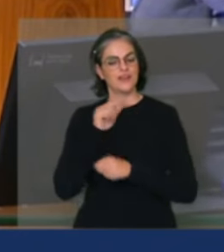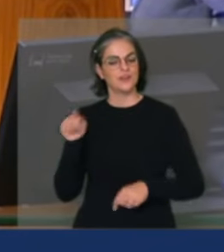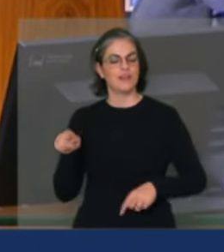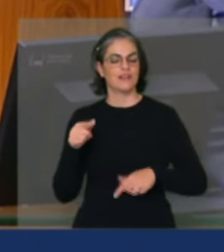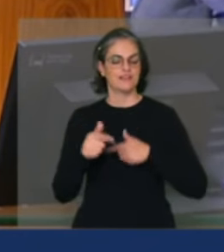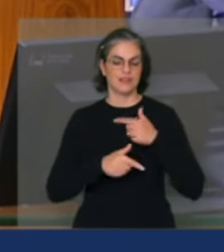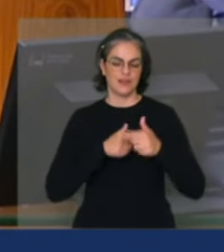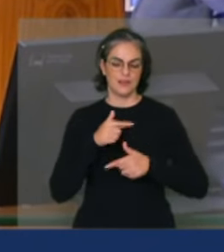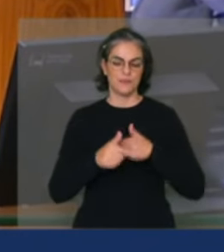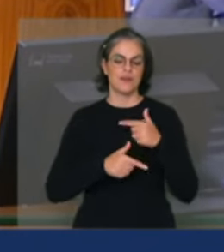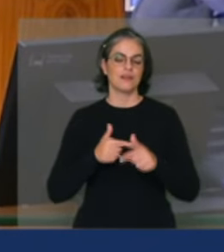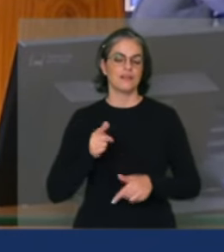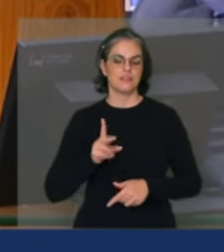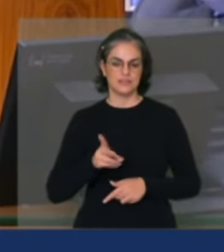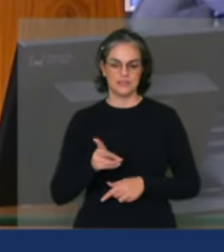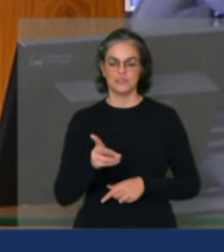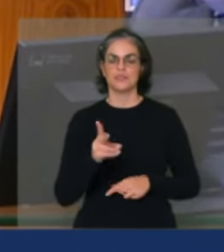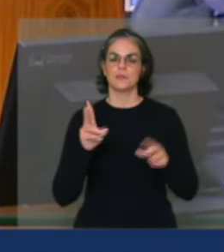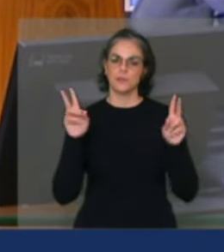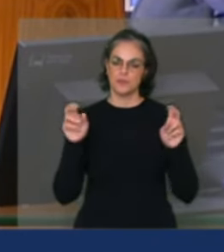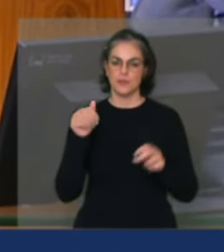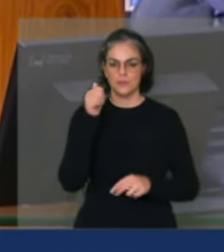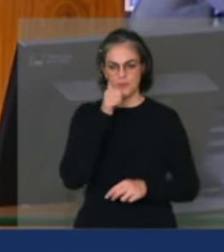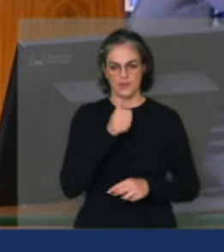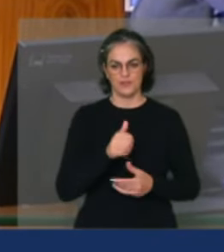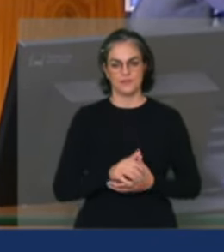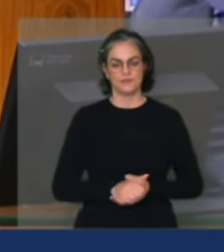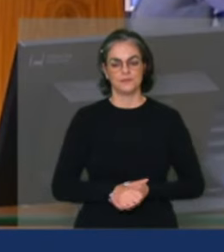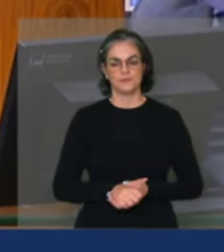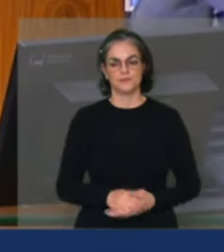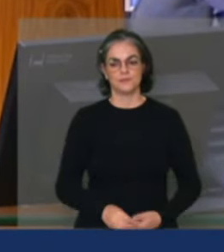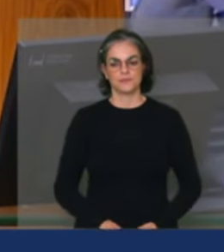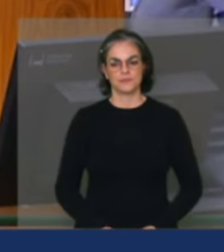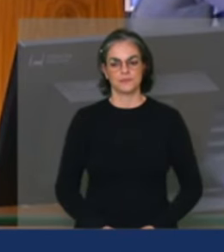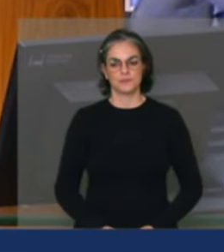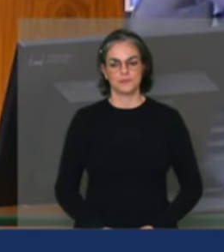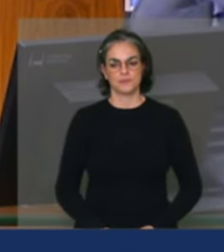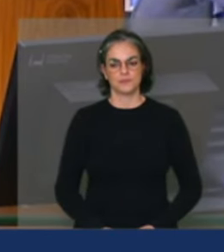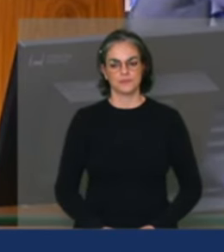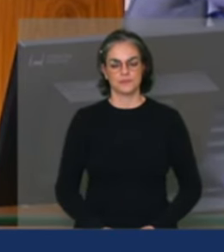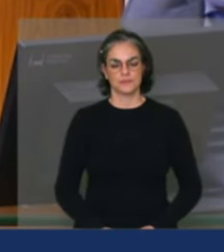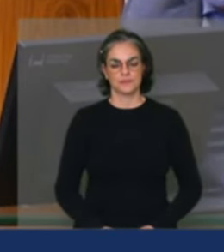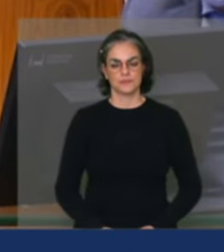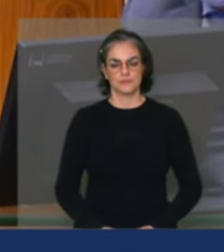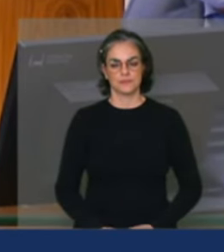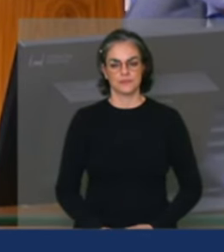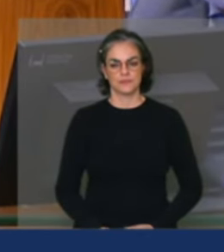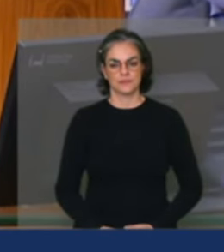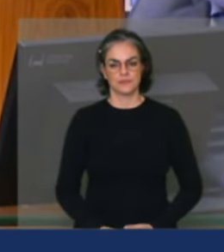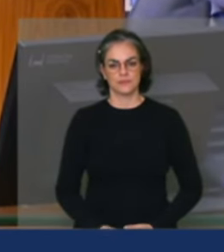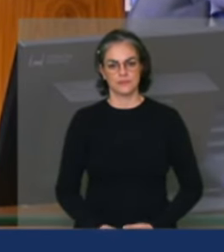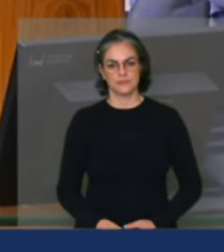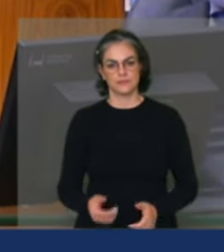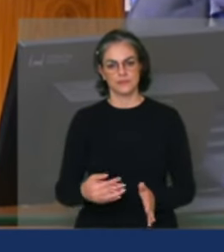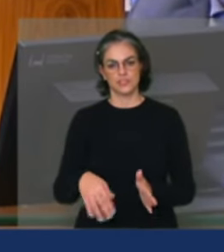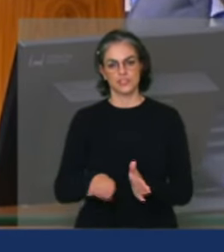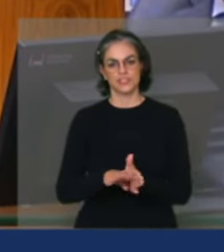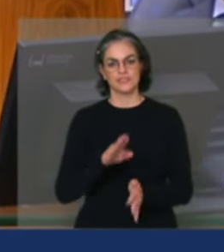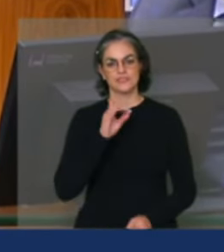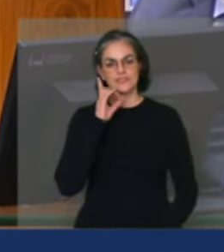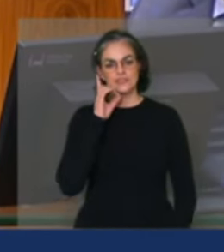os temas das mulheres. Bira do Pindaré, seja bem-vindo também a esse plenário, muito agradecido, obrigado.